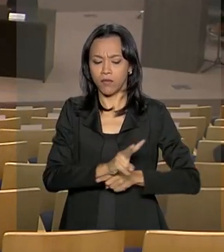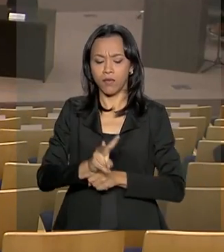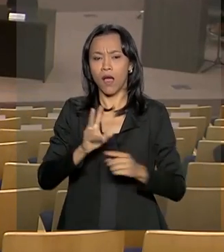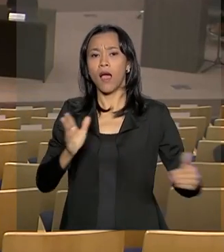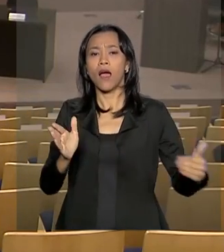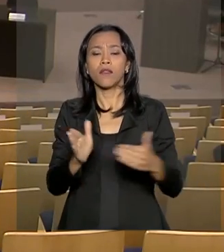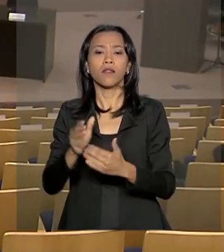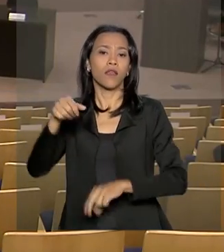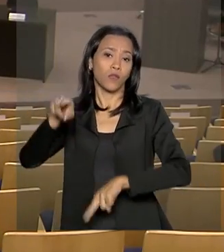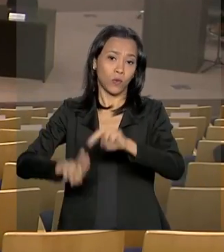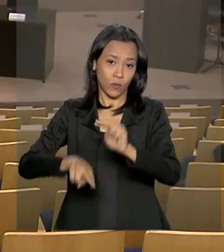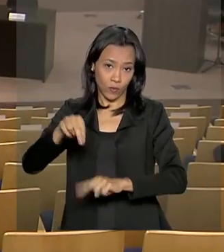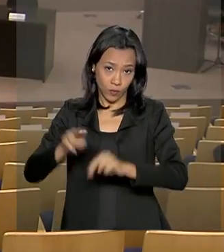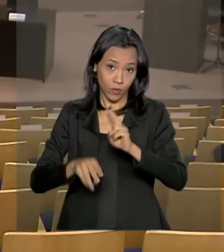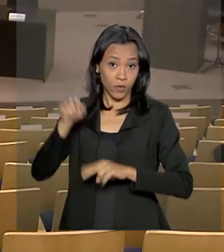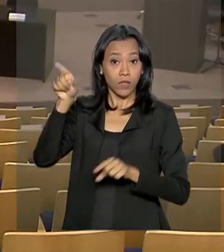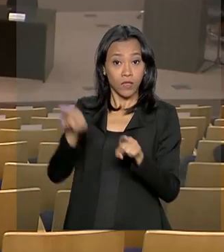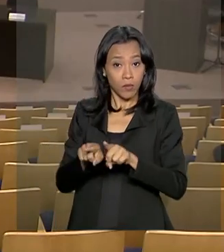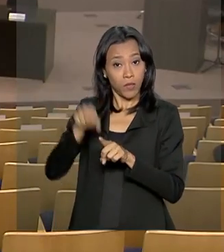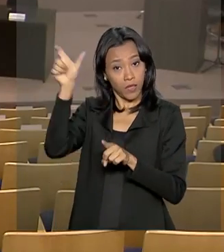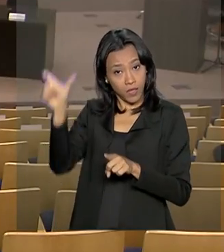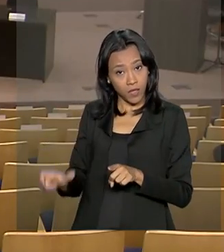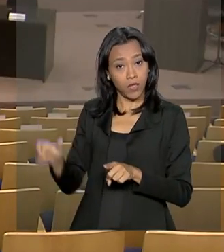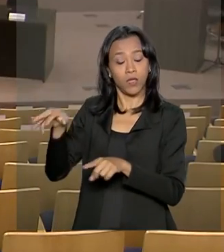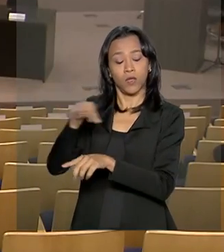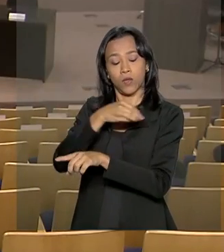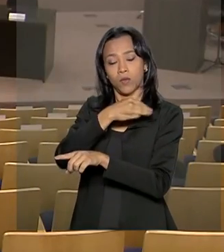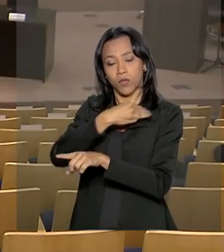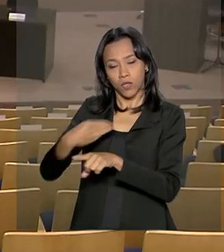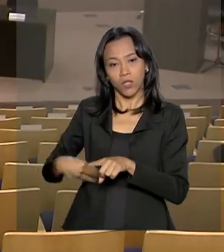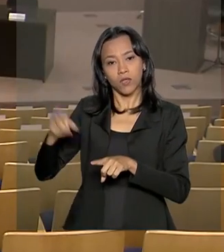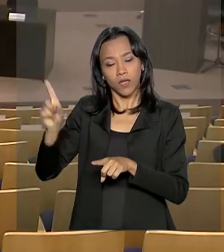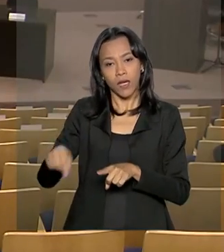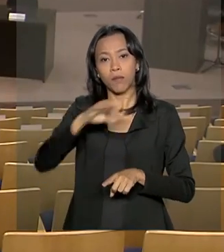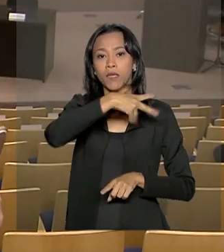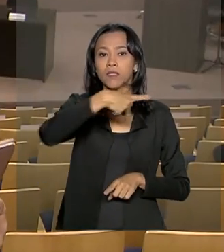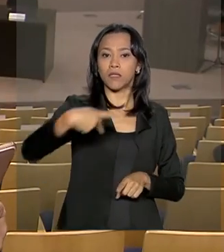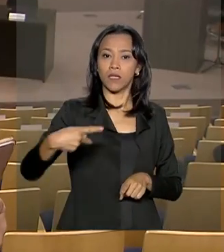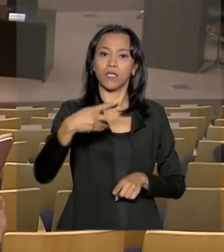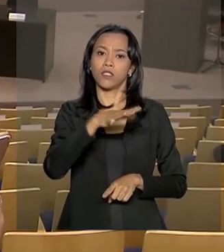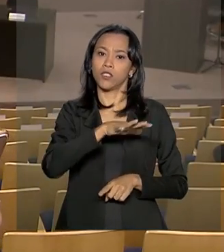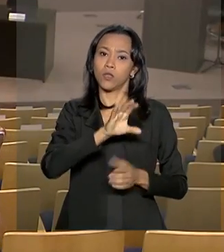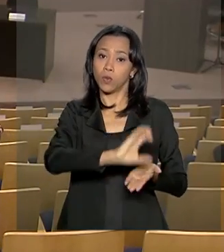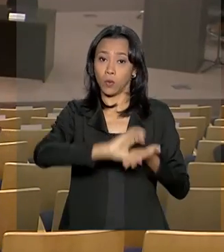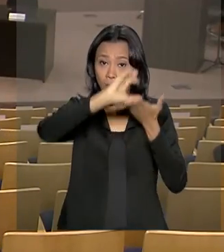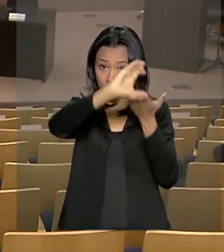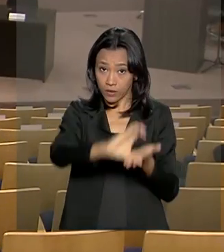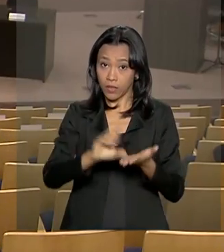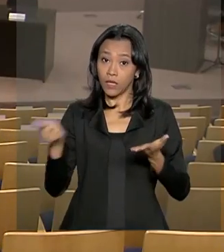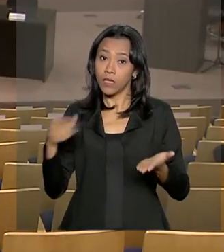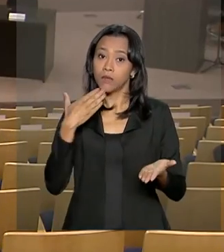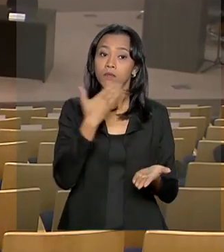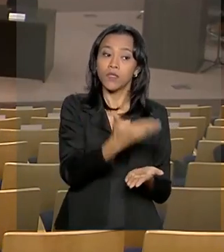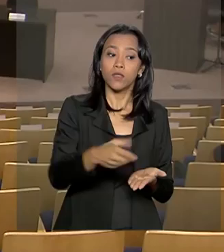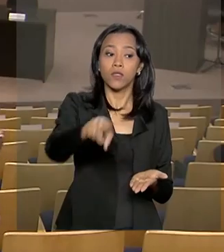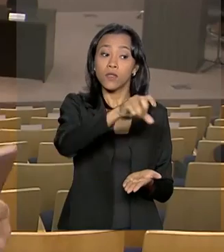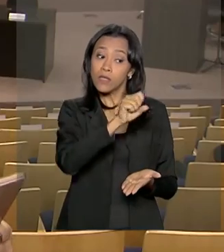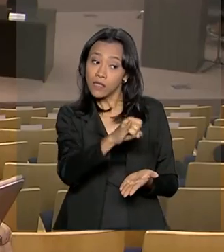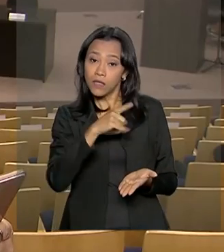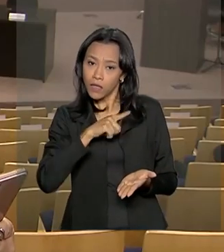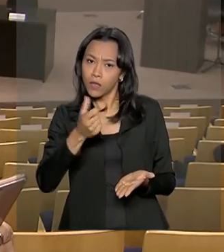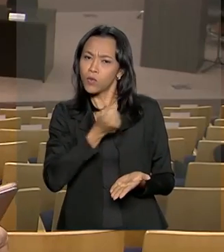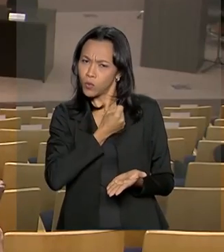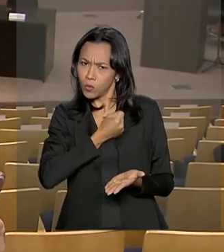Gustavo Canuto, que também é presidente do Conselho Nacional de Recursos Hídricos, pediu às entidades que verifiquem se terão pessoal em número